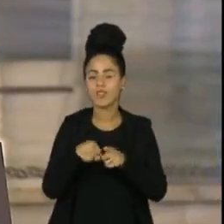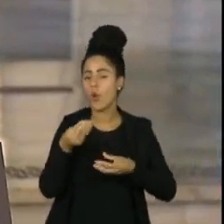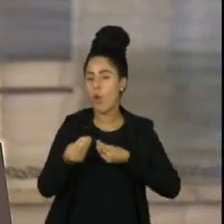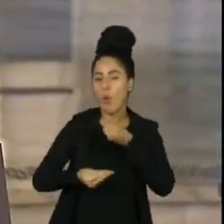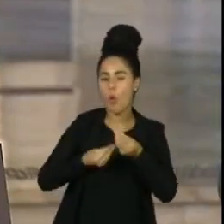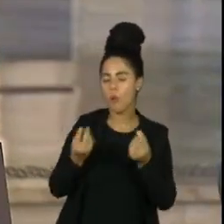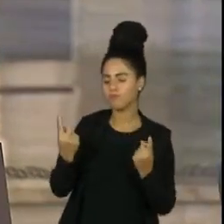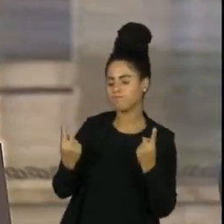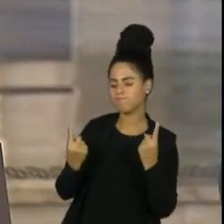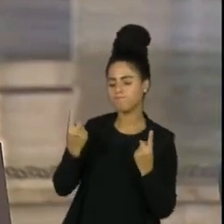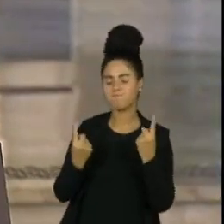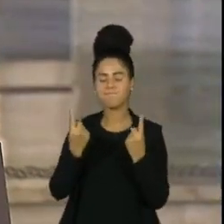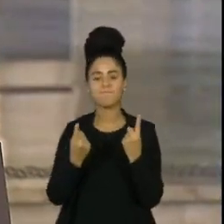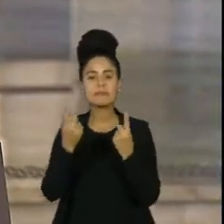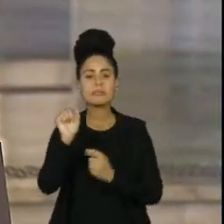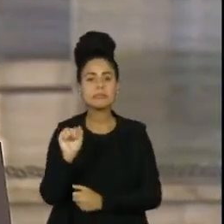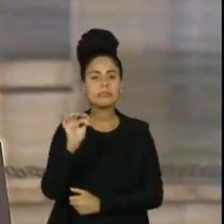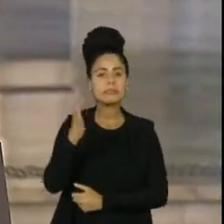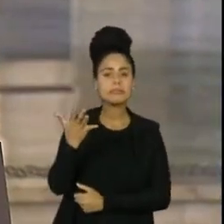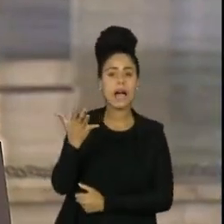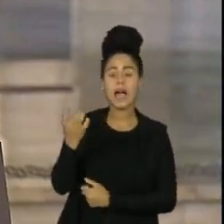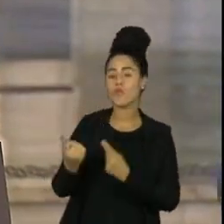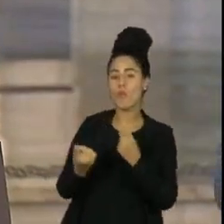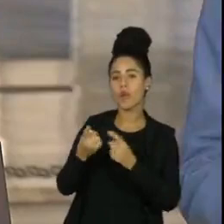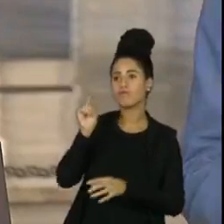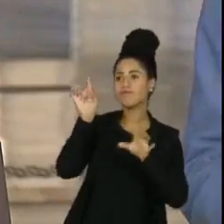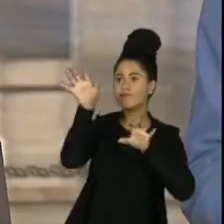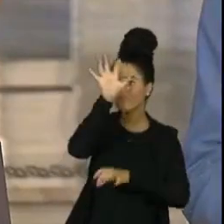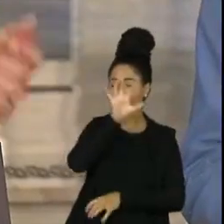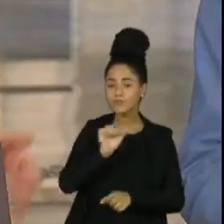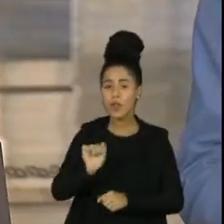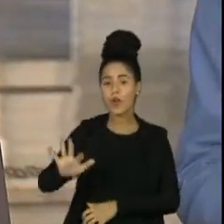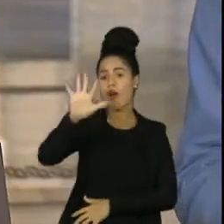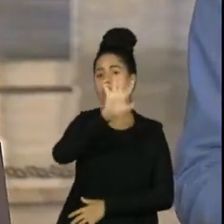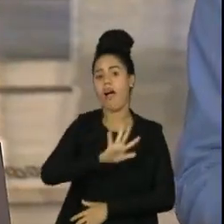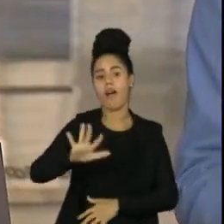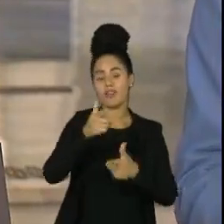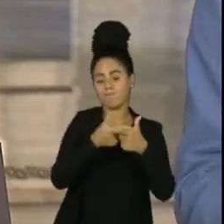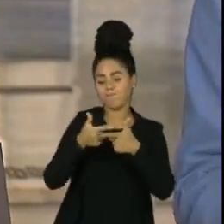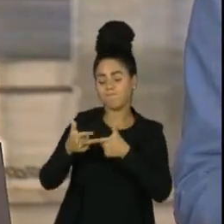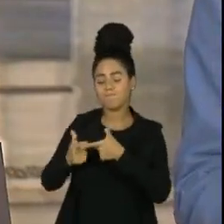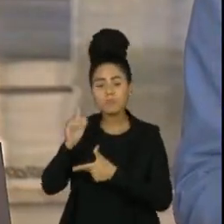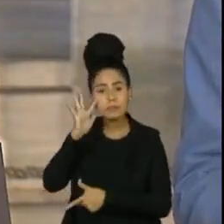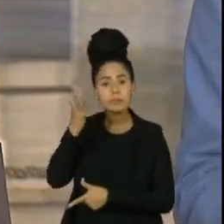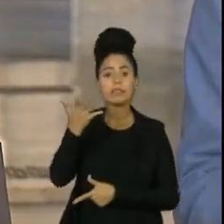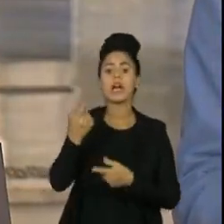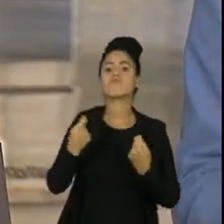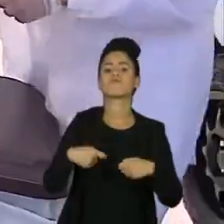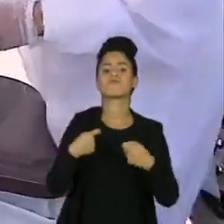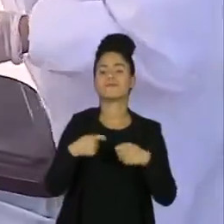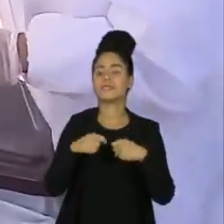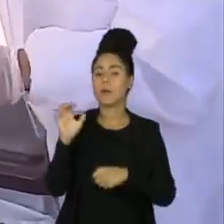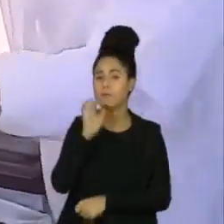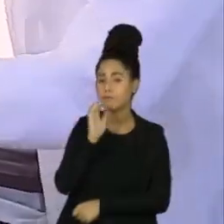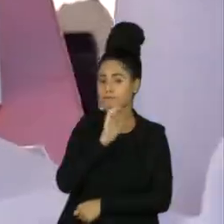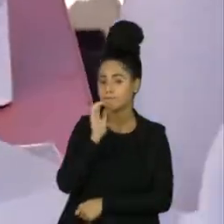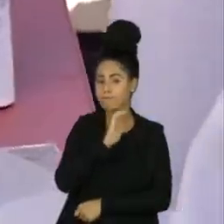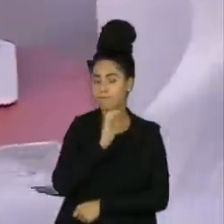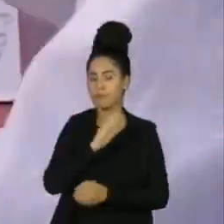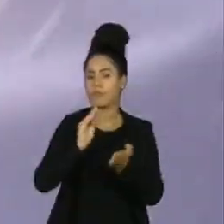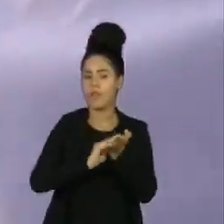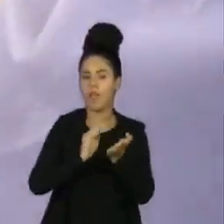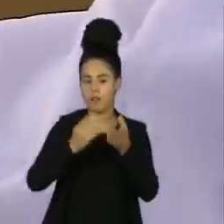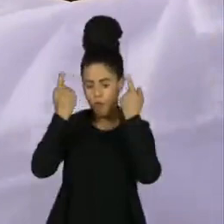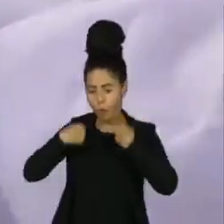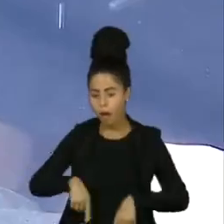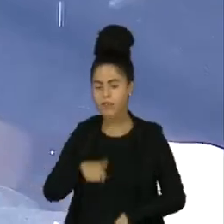o que está se passando pelos diferentes estados. E esse problema tem que ser solucionado o mais rápido possível. A falta de testagem